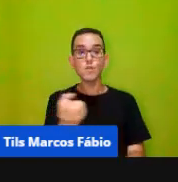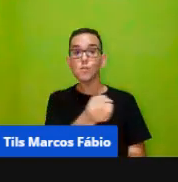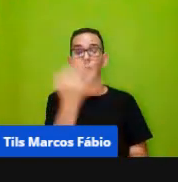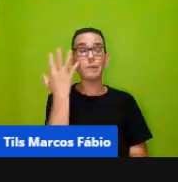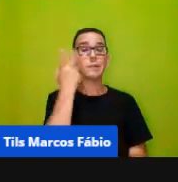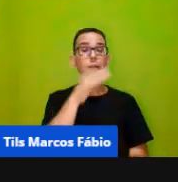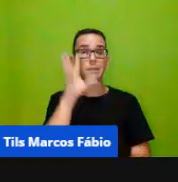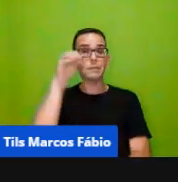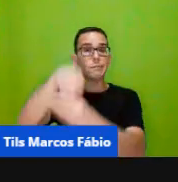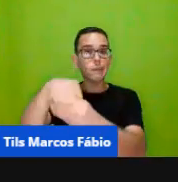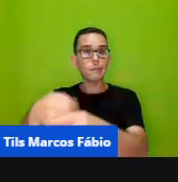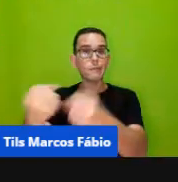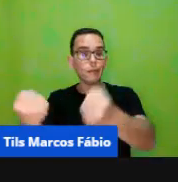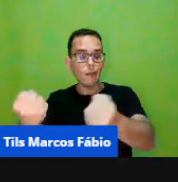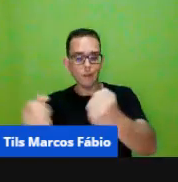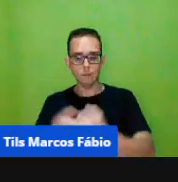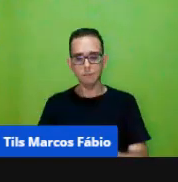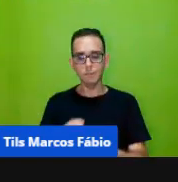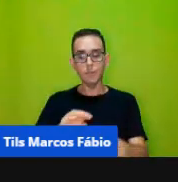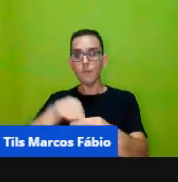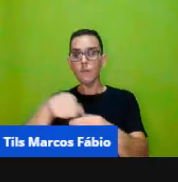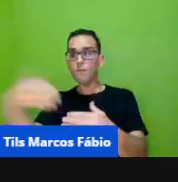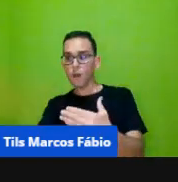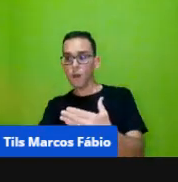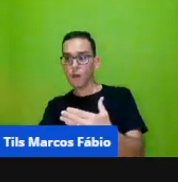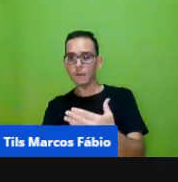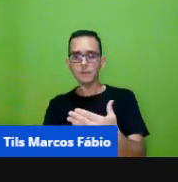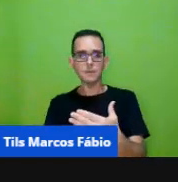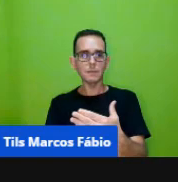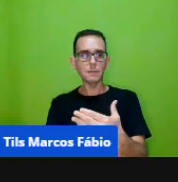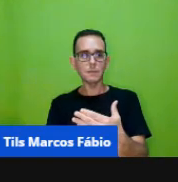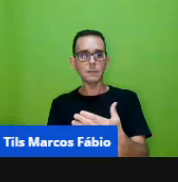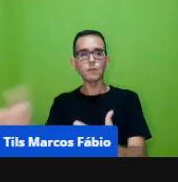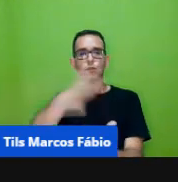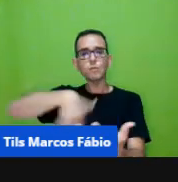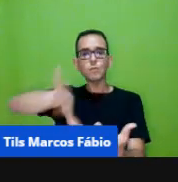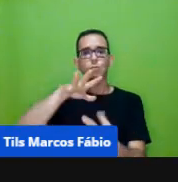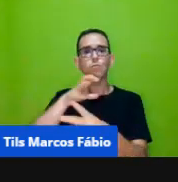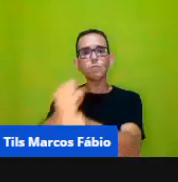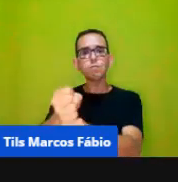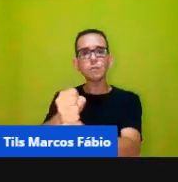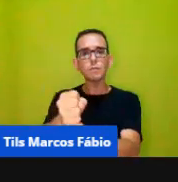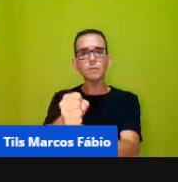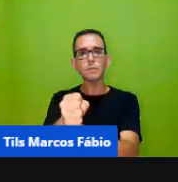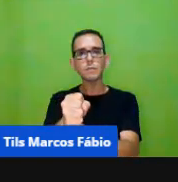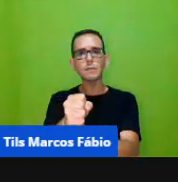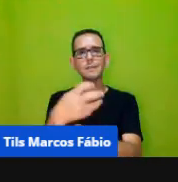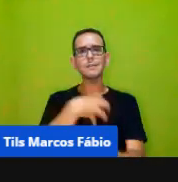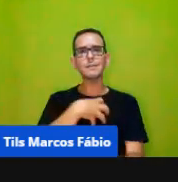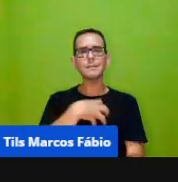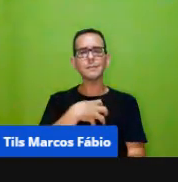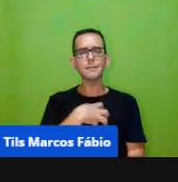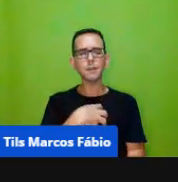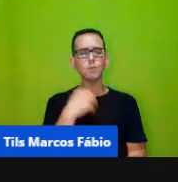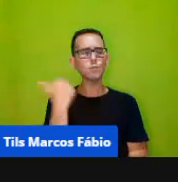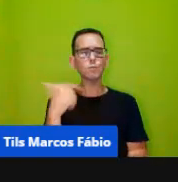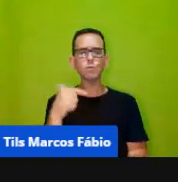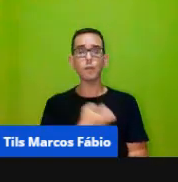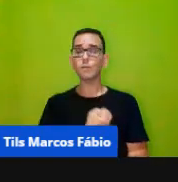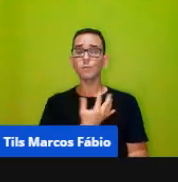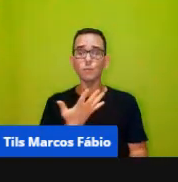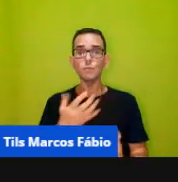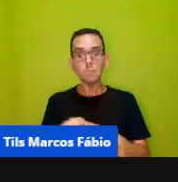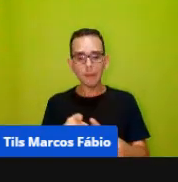carrinho quantas crianças estão fora quantas crianças estão ao todo situações de problemas não numéricos as crianças estão